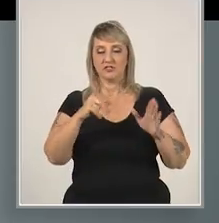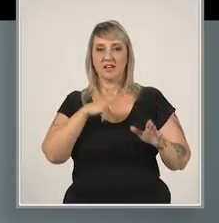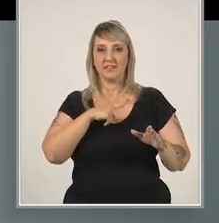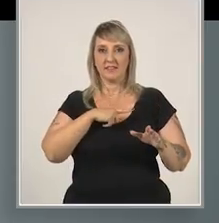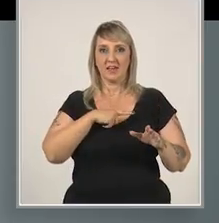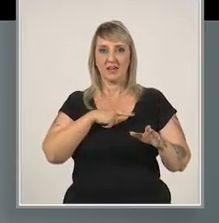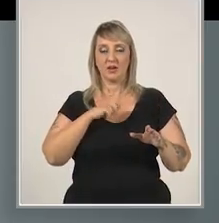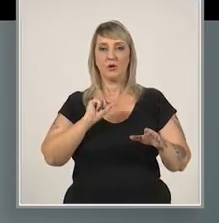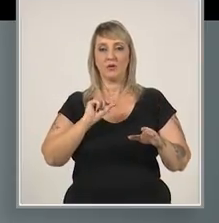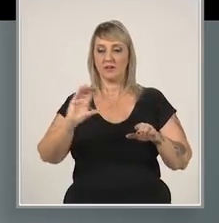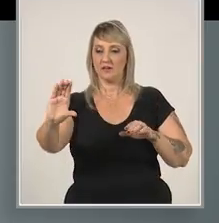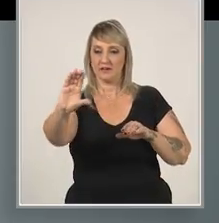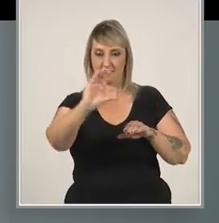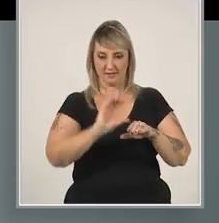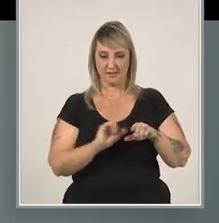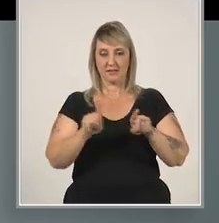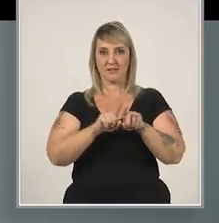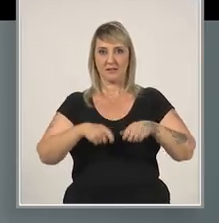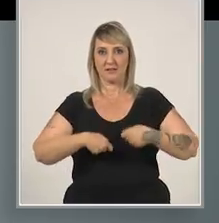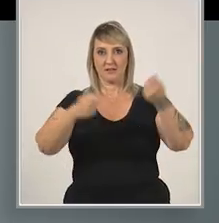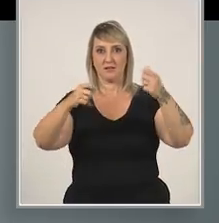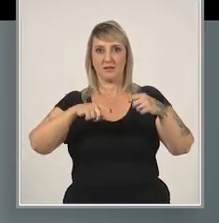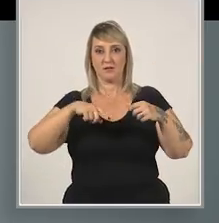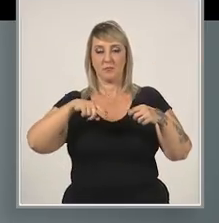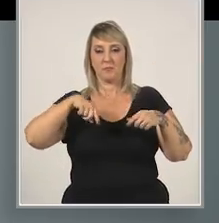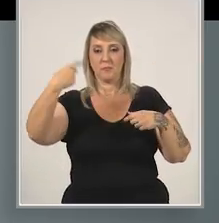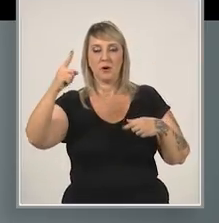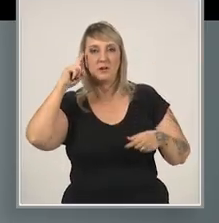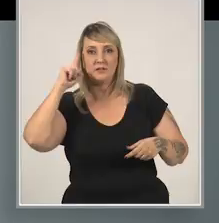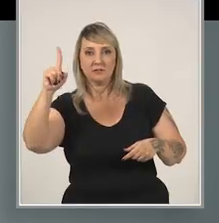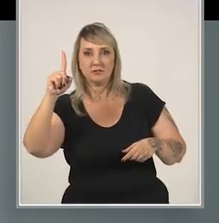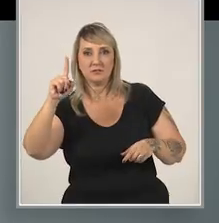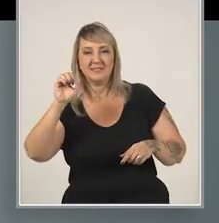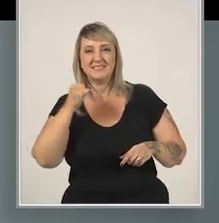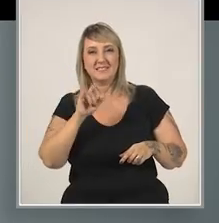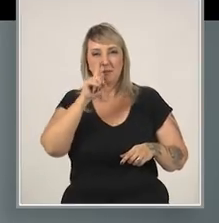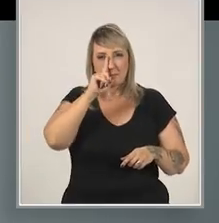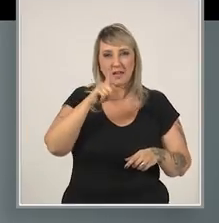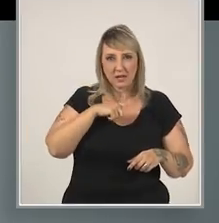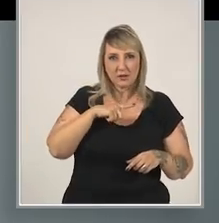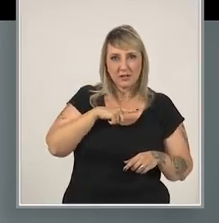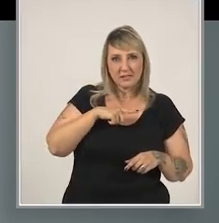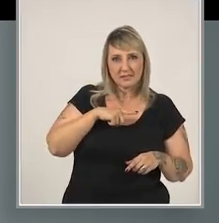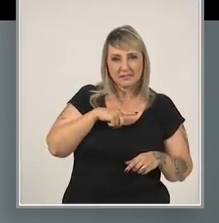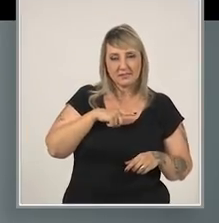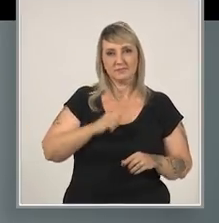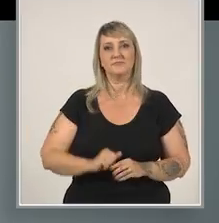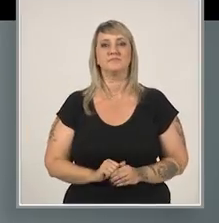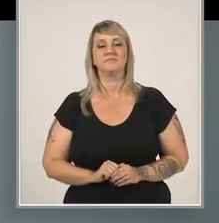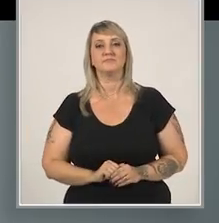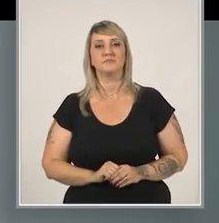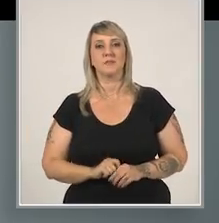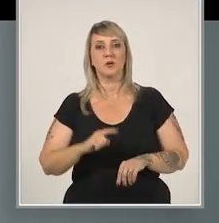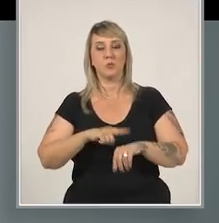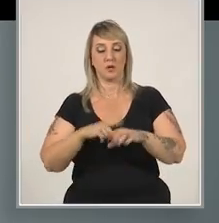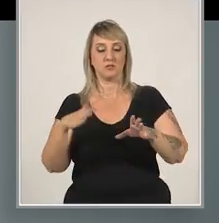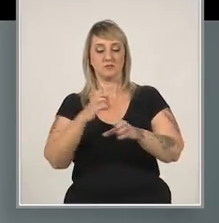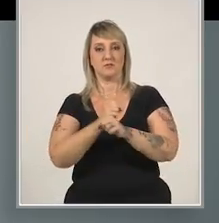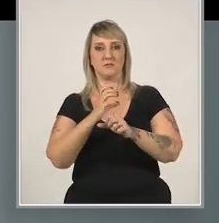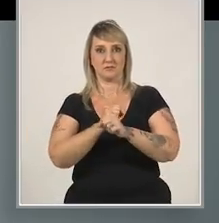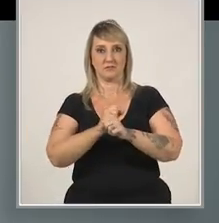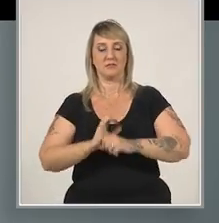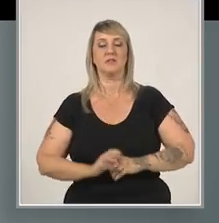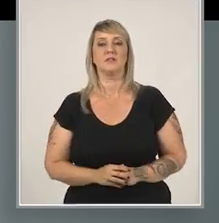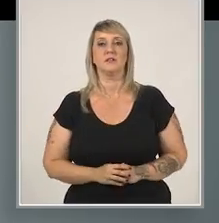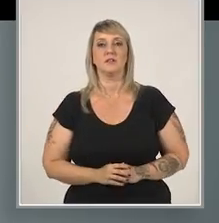entrar e sair nos próximos dias. Os possíveis riscos que o negócio corre também são levados em conta na hora de